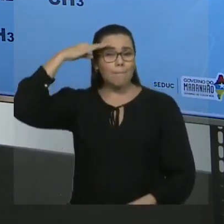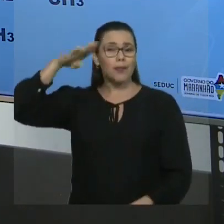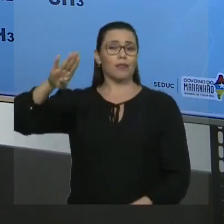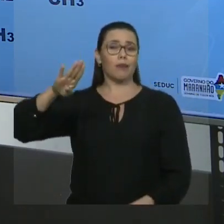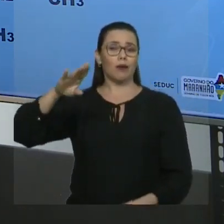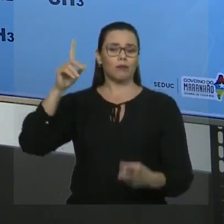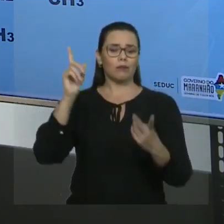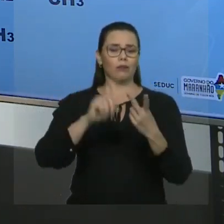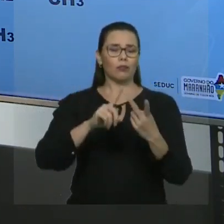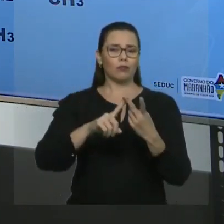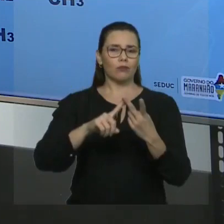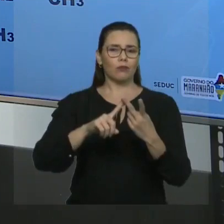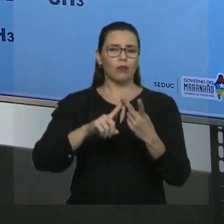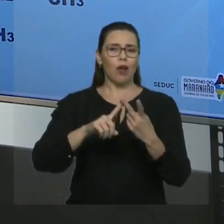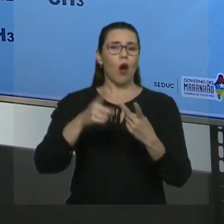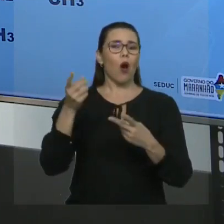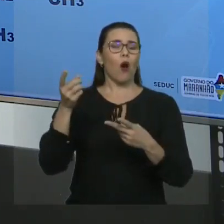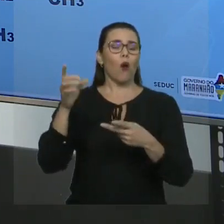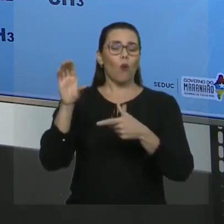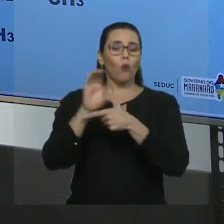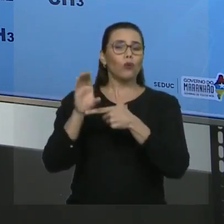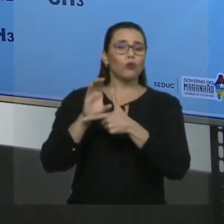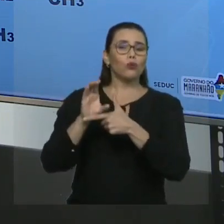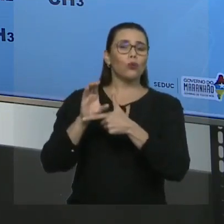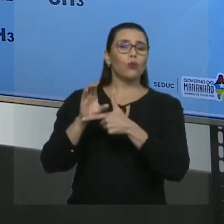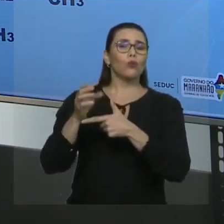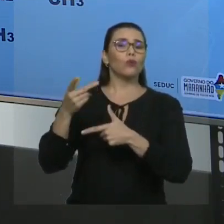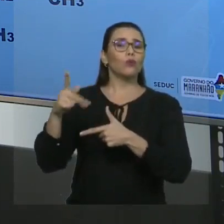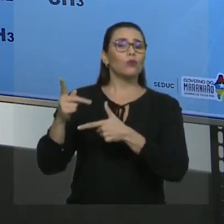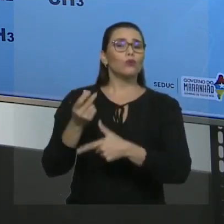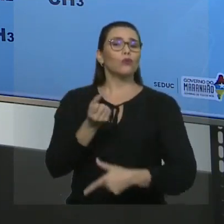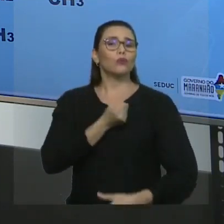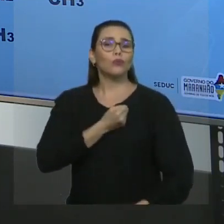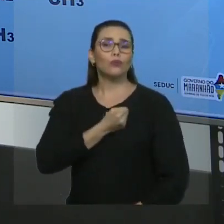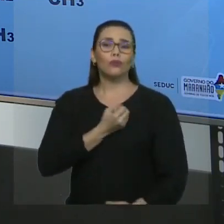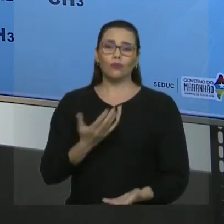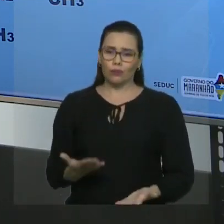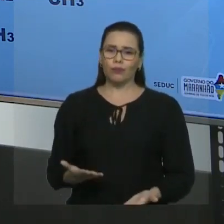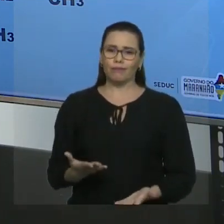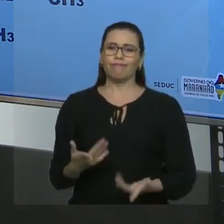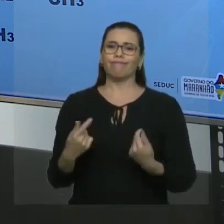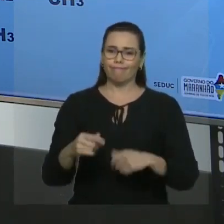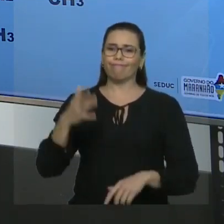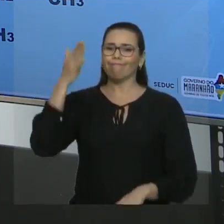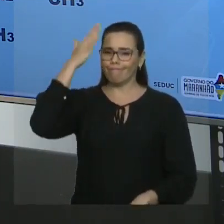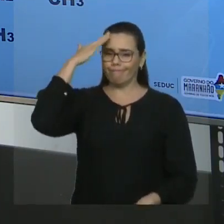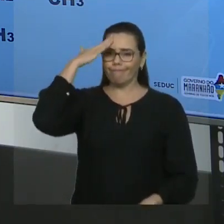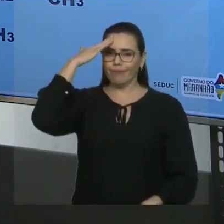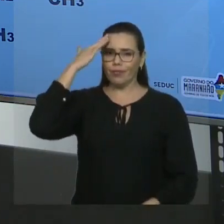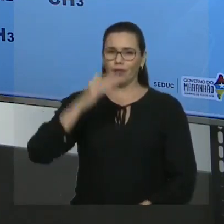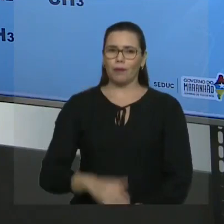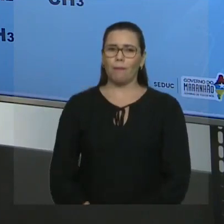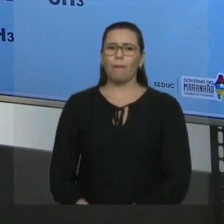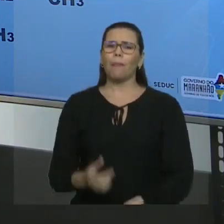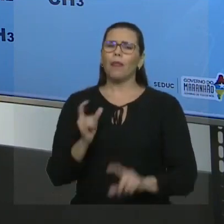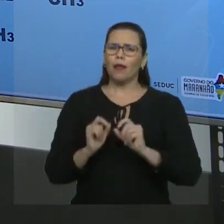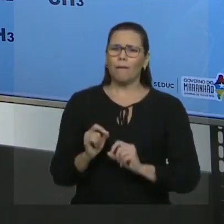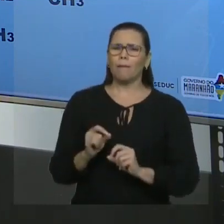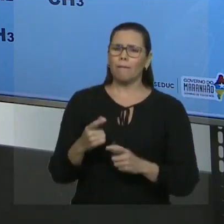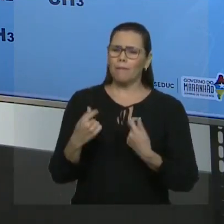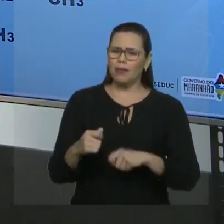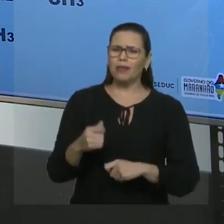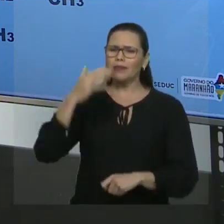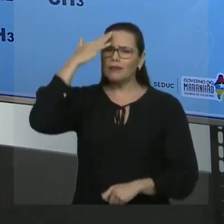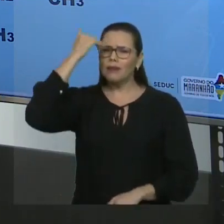que achar a cadeia principal, professor? A cadeia principal, quando eu acho ela, na mesma hora eu observo os grupos orgânicos substituintes ligados a ela,